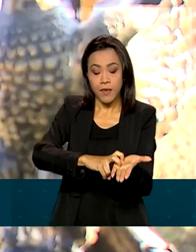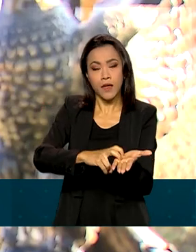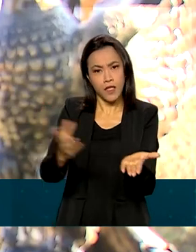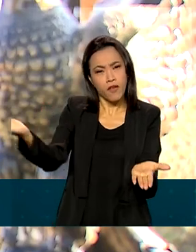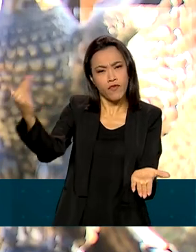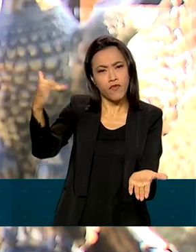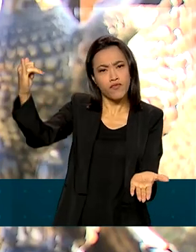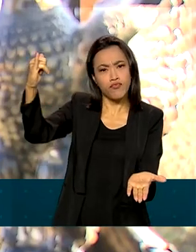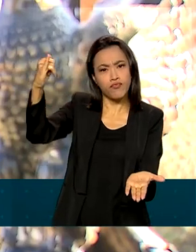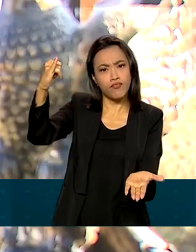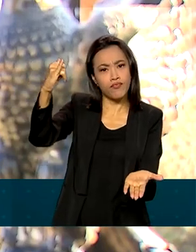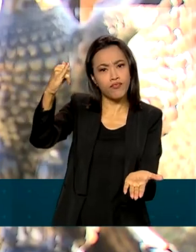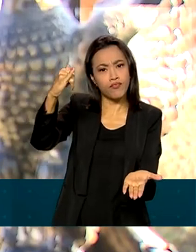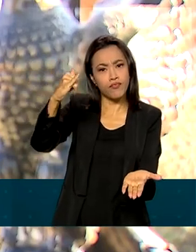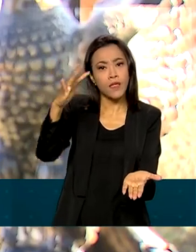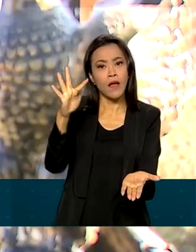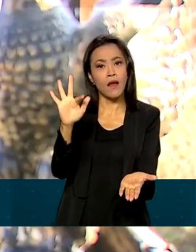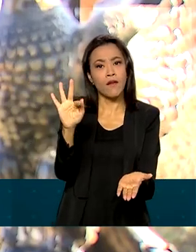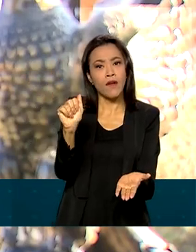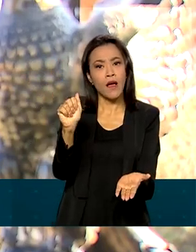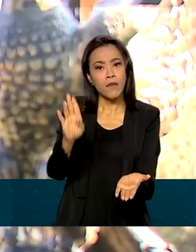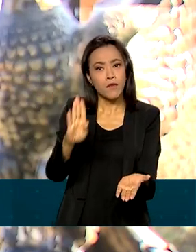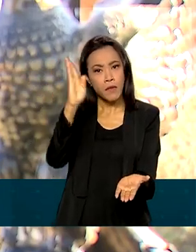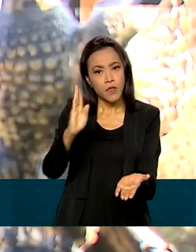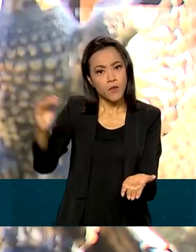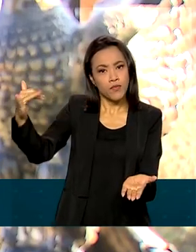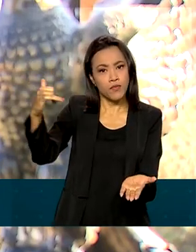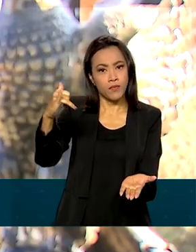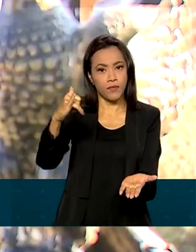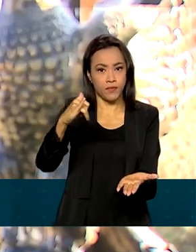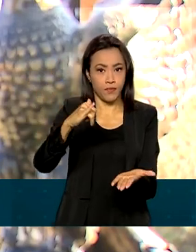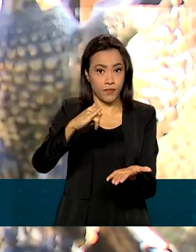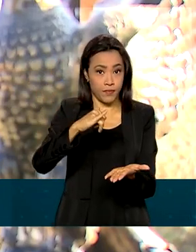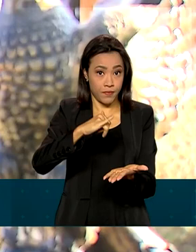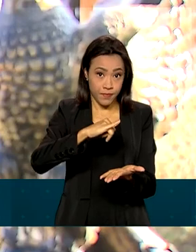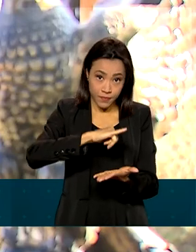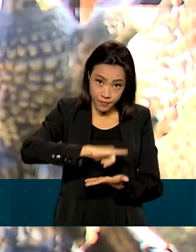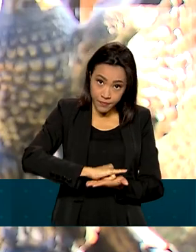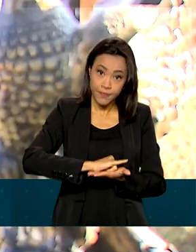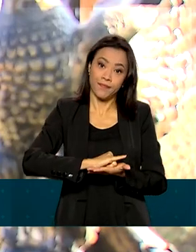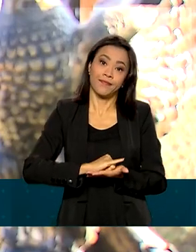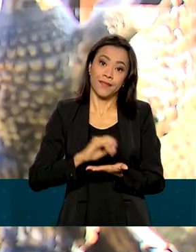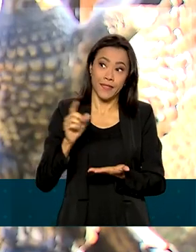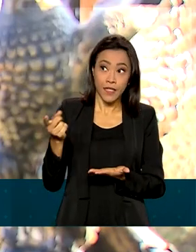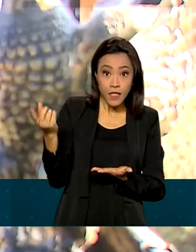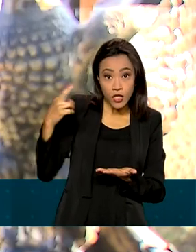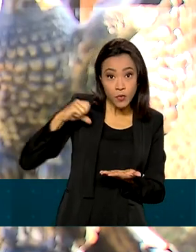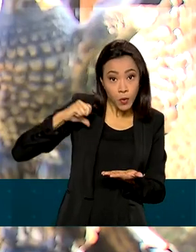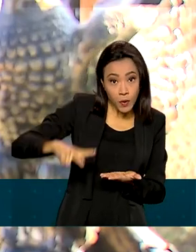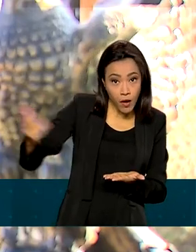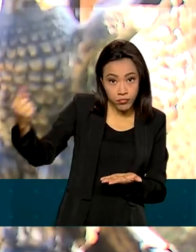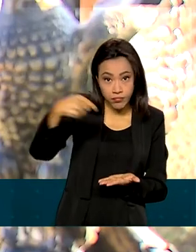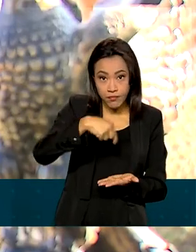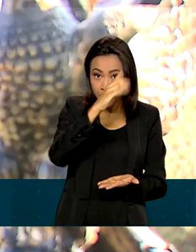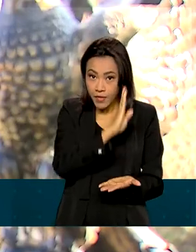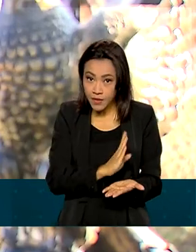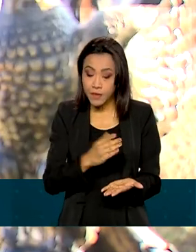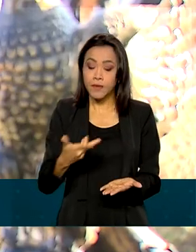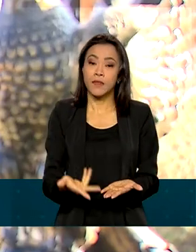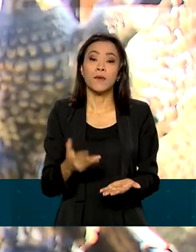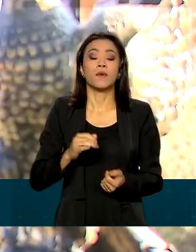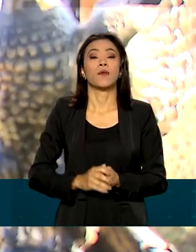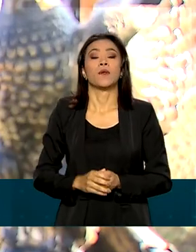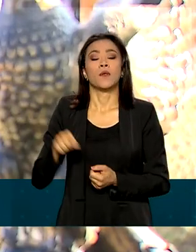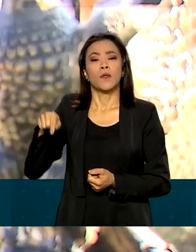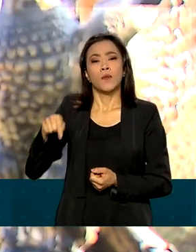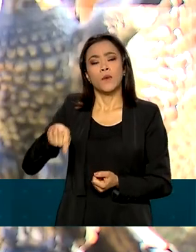um avião da Força Aérea Brasileira vindo aí da cidade do Porto, em Portugal. E segundo o Ministério